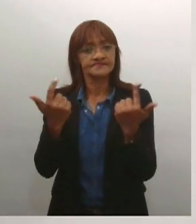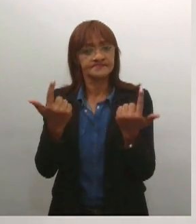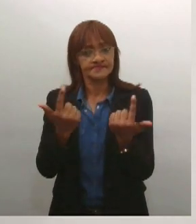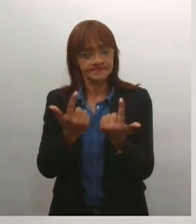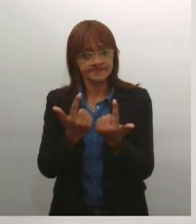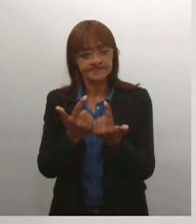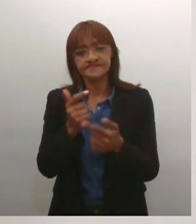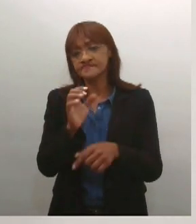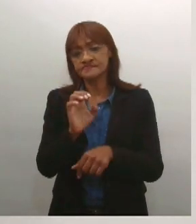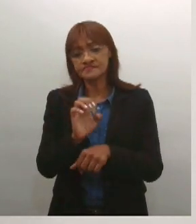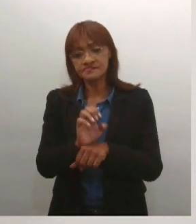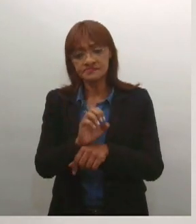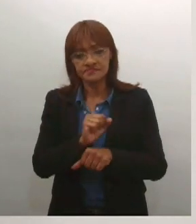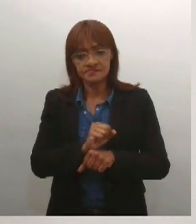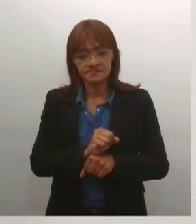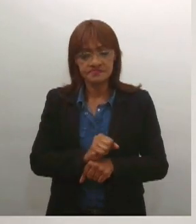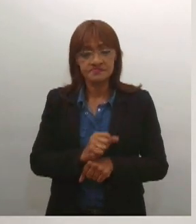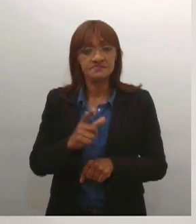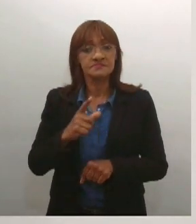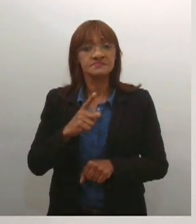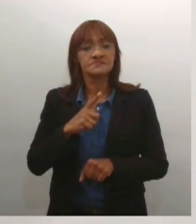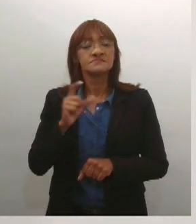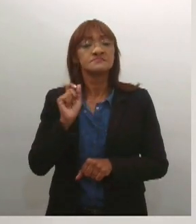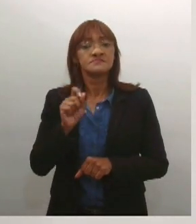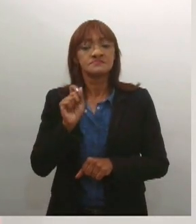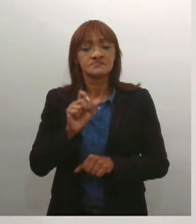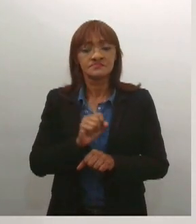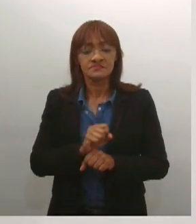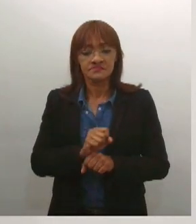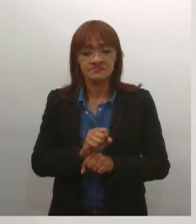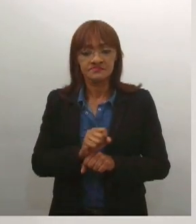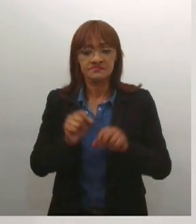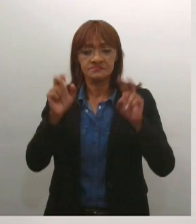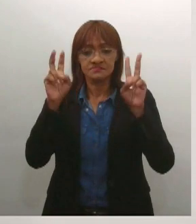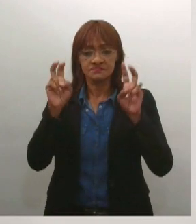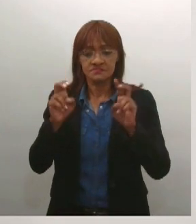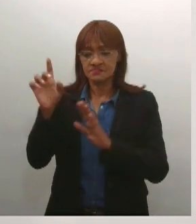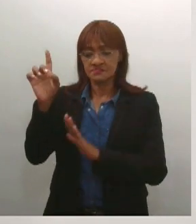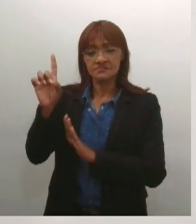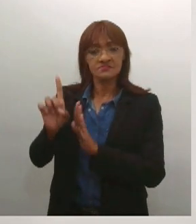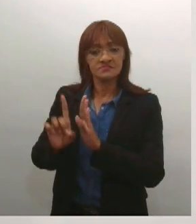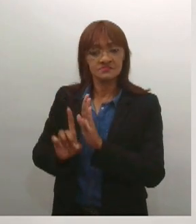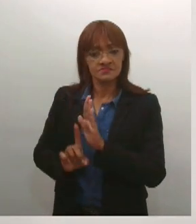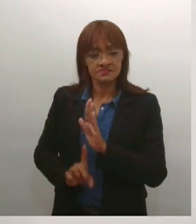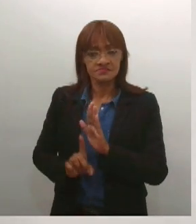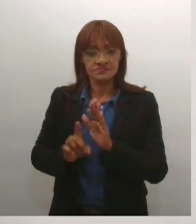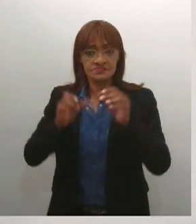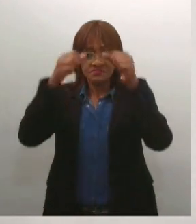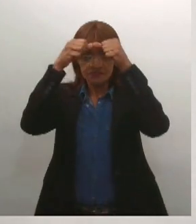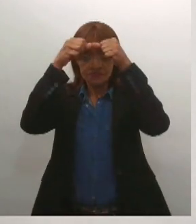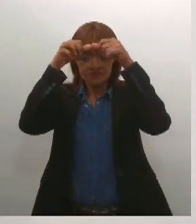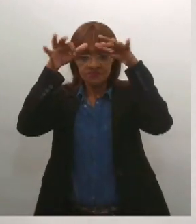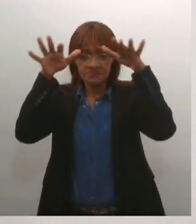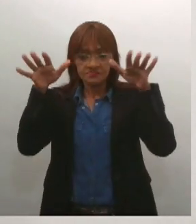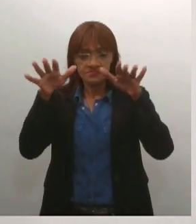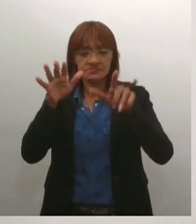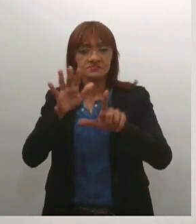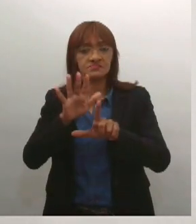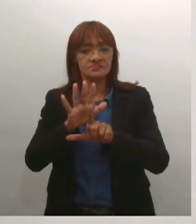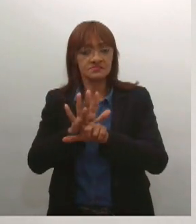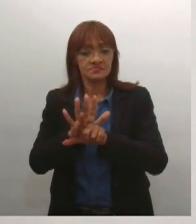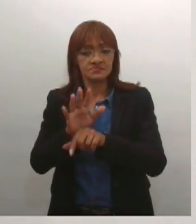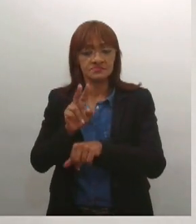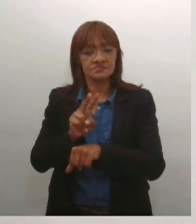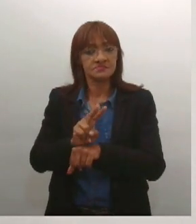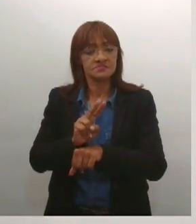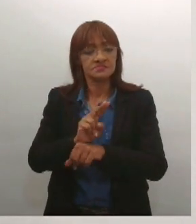onde trataremos das questões dos direitos dos autistas, as leis de proteção aos autistas,